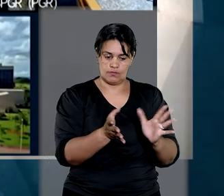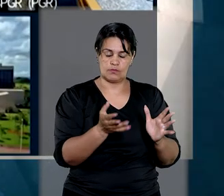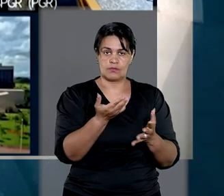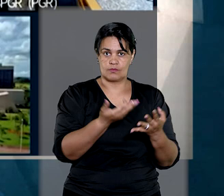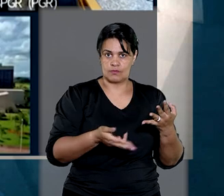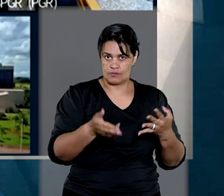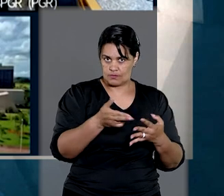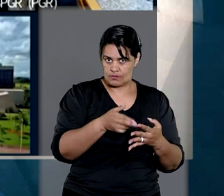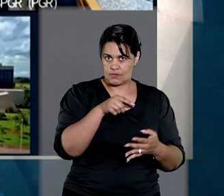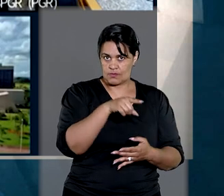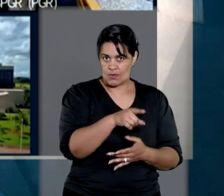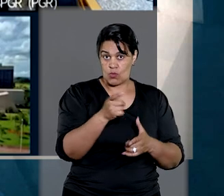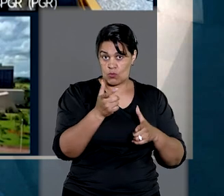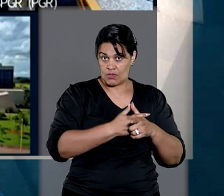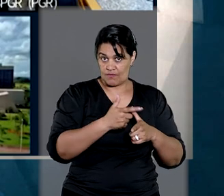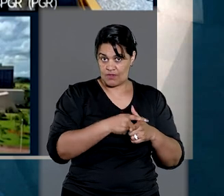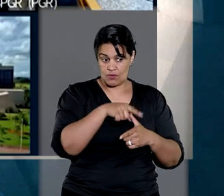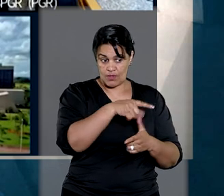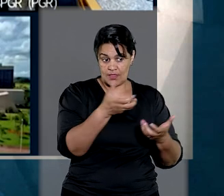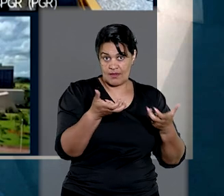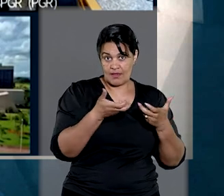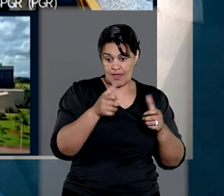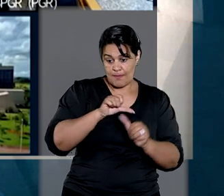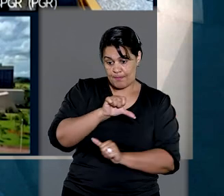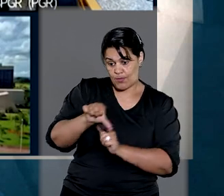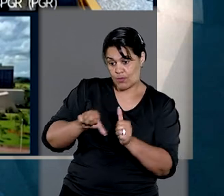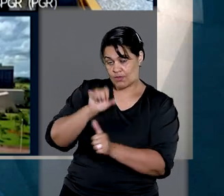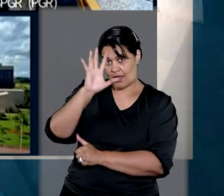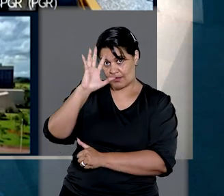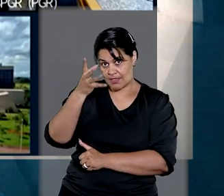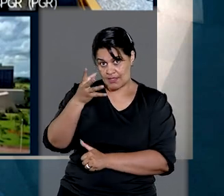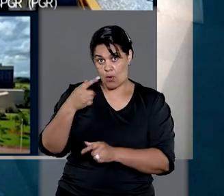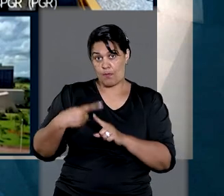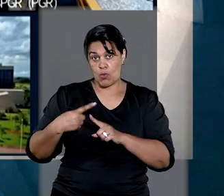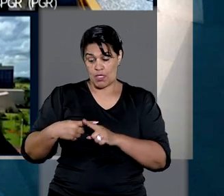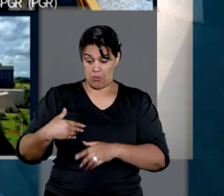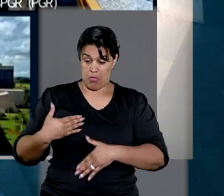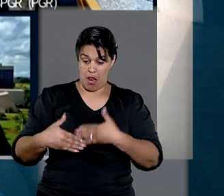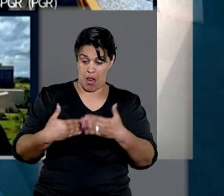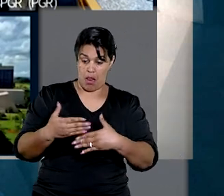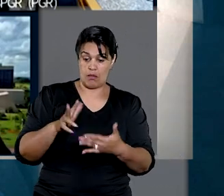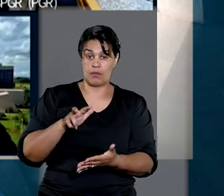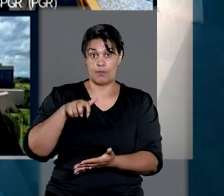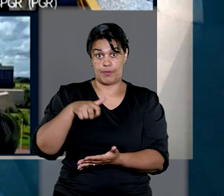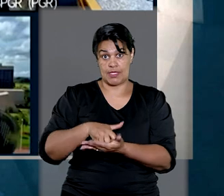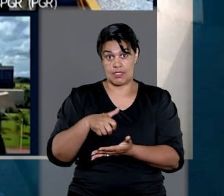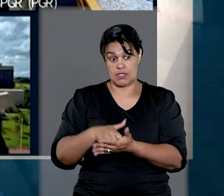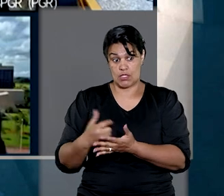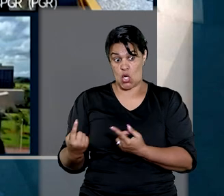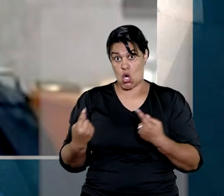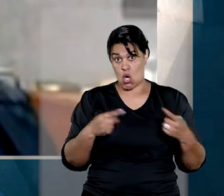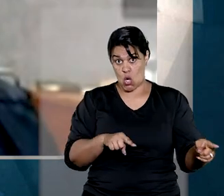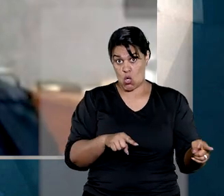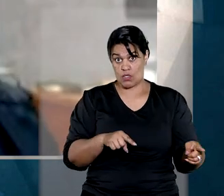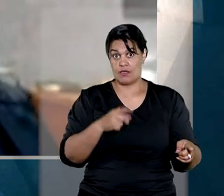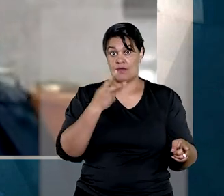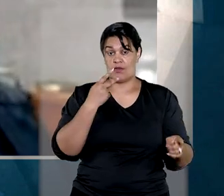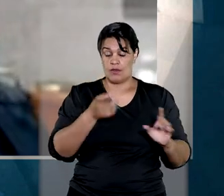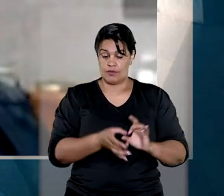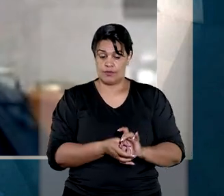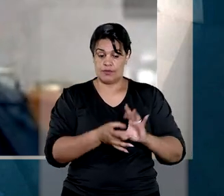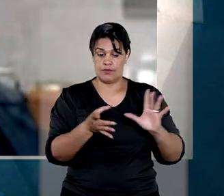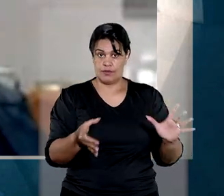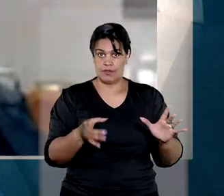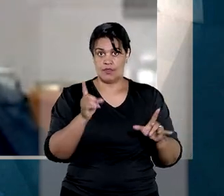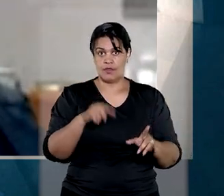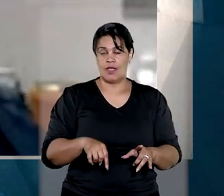especial em que o devedor buscava reformar a decisão que, no curso do cumprimento de sentença contra ele, deferiu o